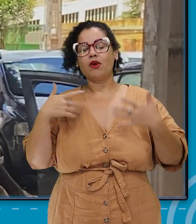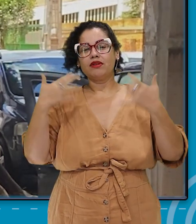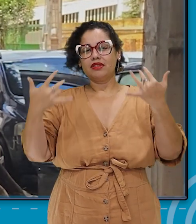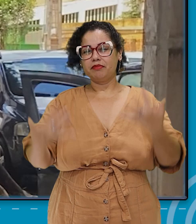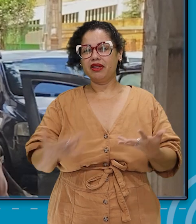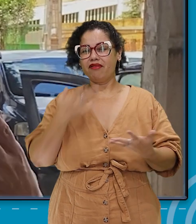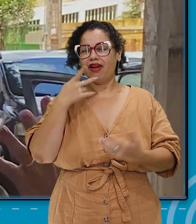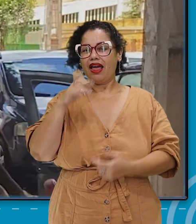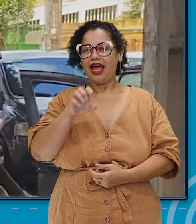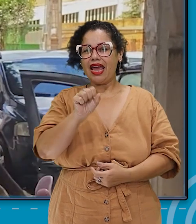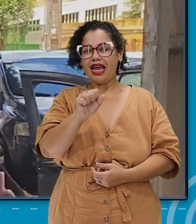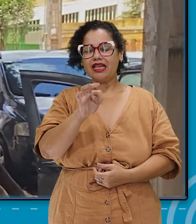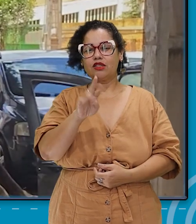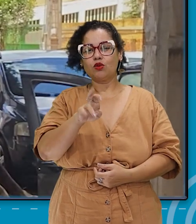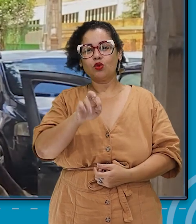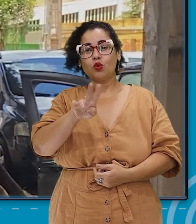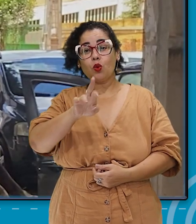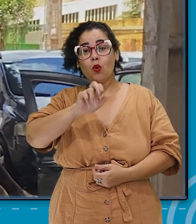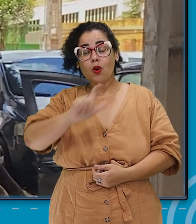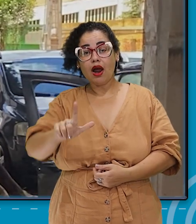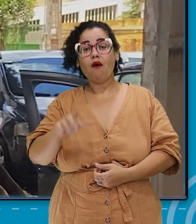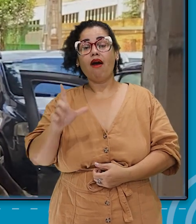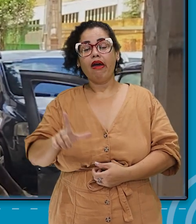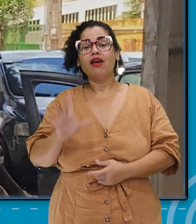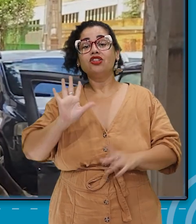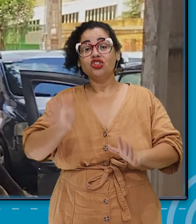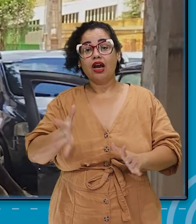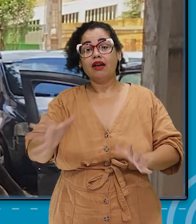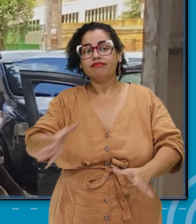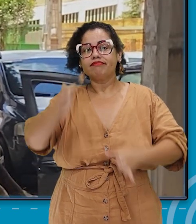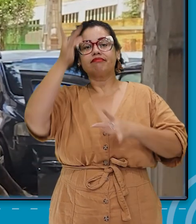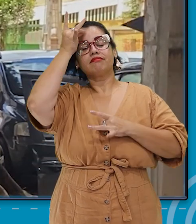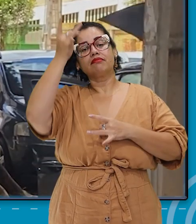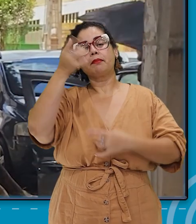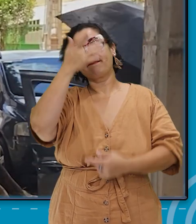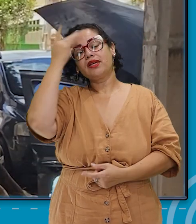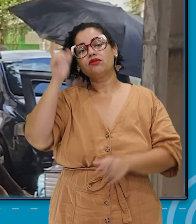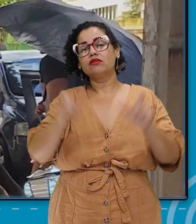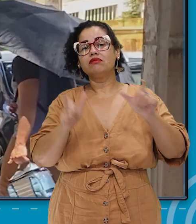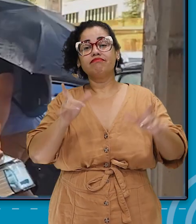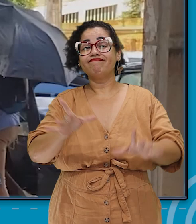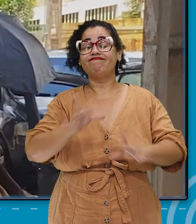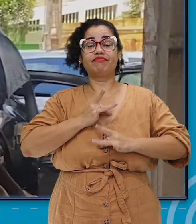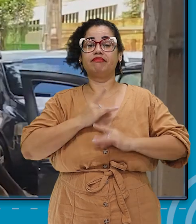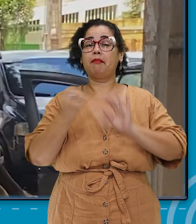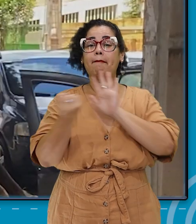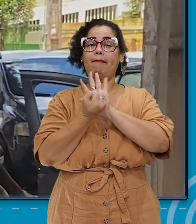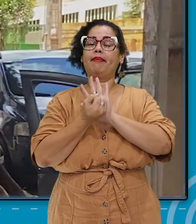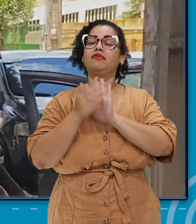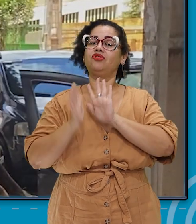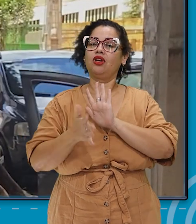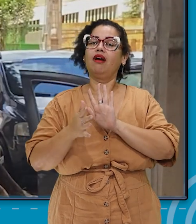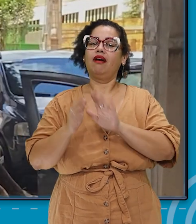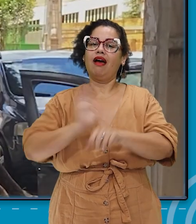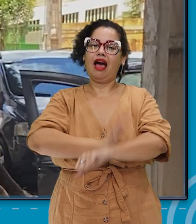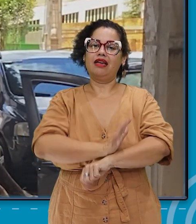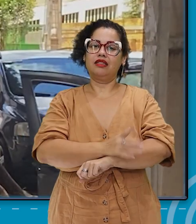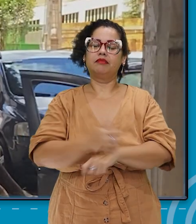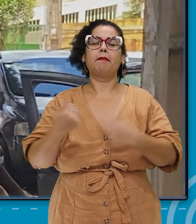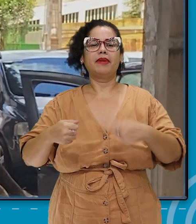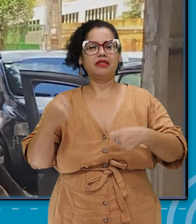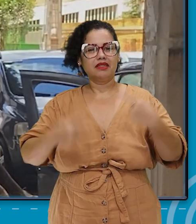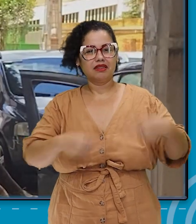fala de racismo estrutural, nós estamos falando de uma estrutura que está enraizada na nossa sociedade. E é importante de ser